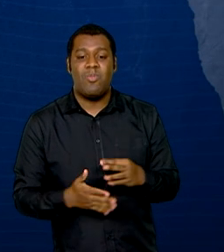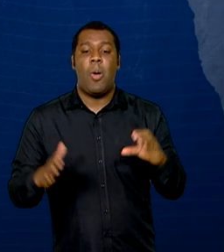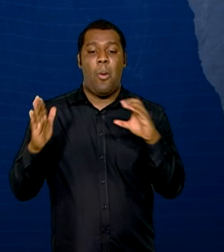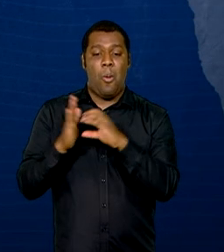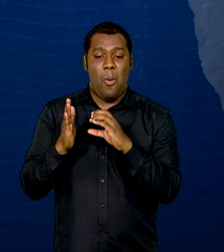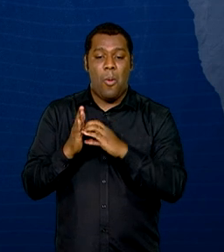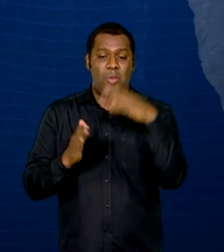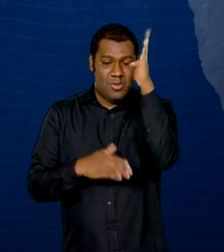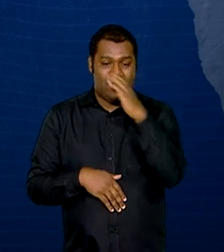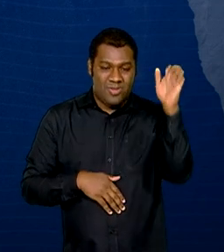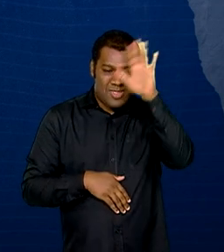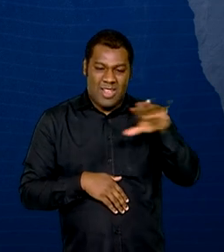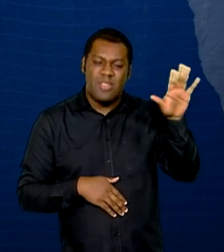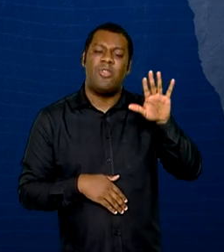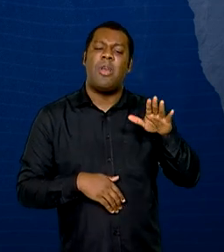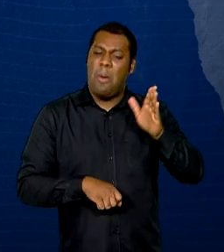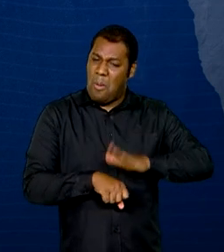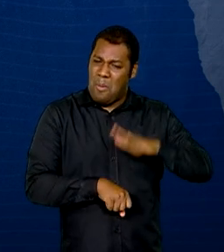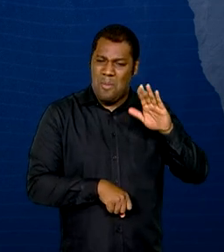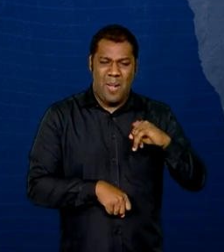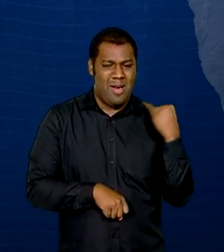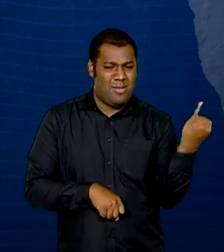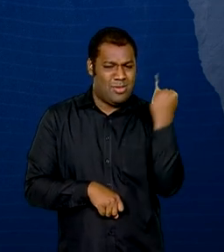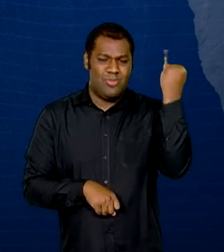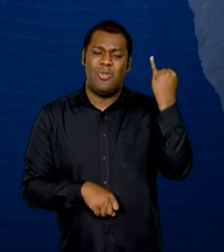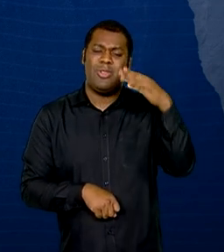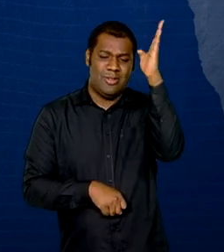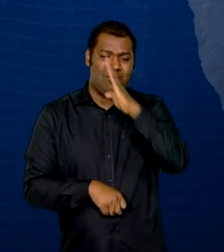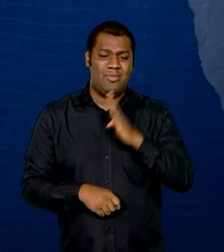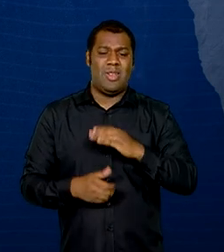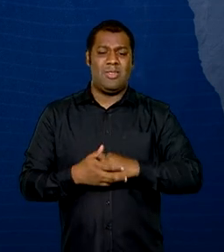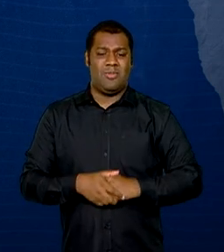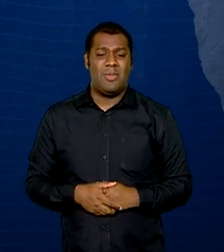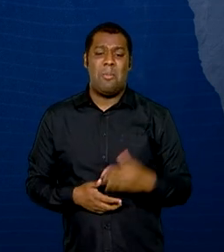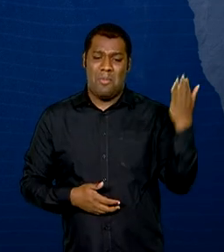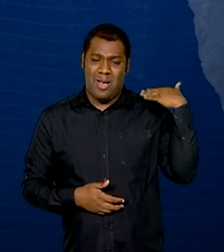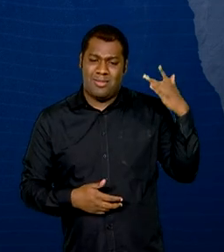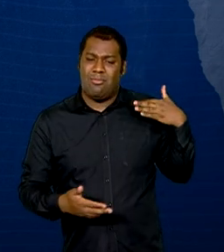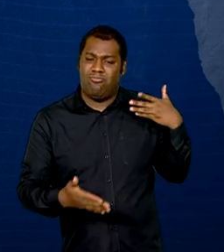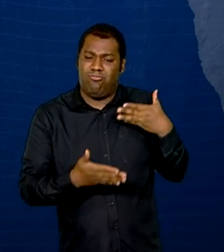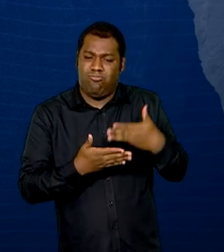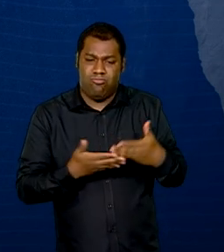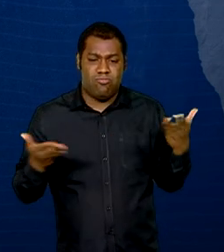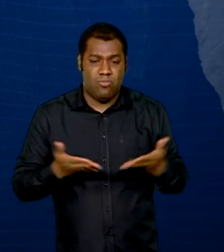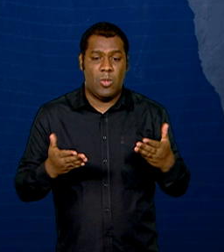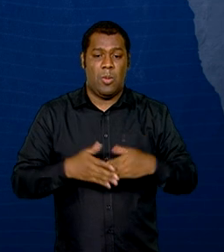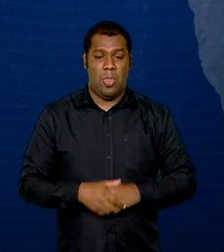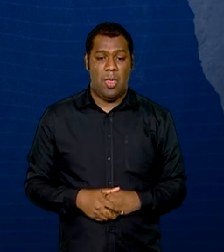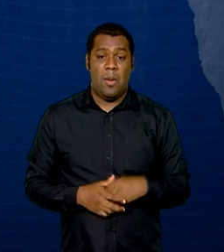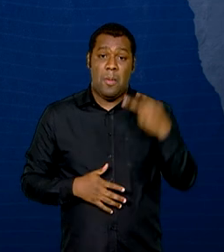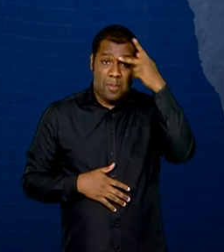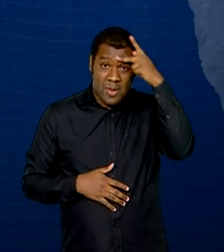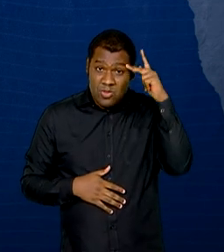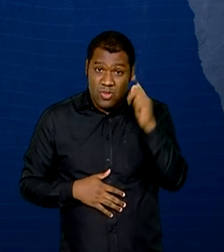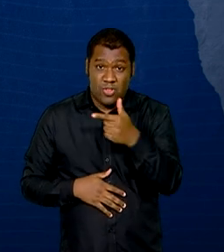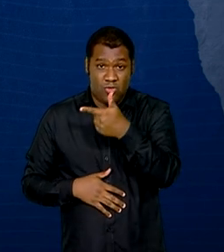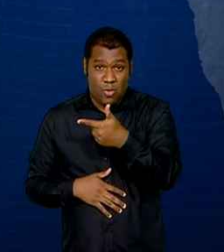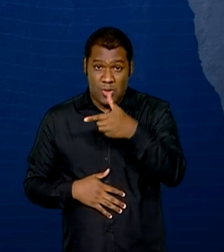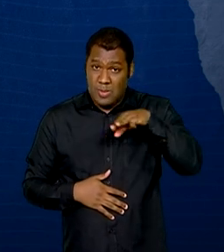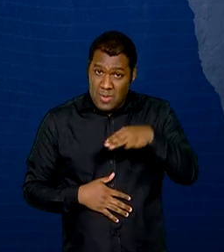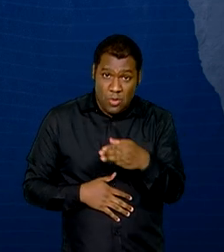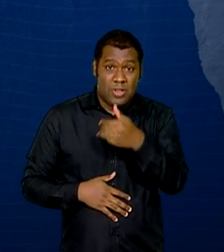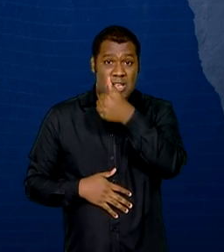unificado é o maior já realizado no país. Um pouco mais de 2 milhões, 144 mil pessoas